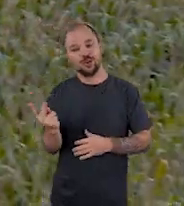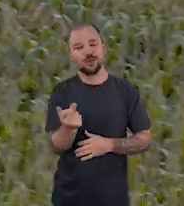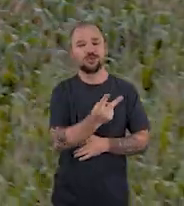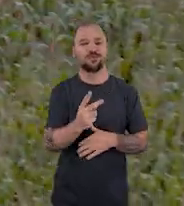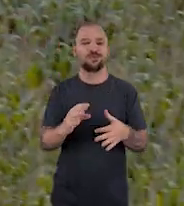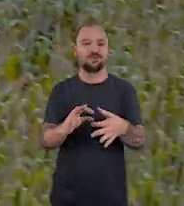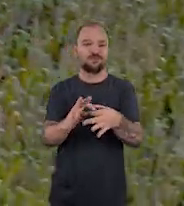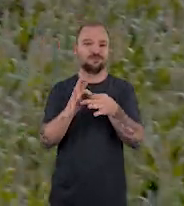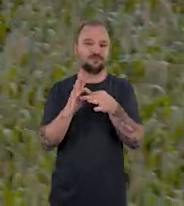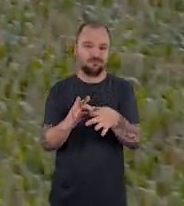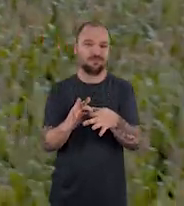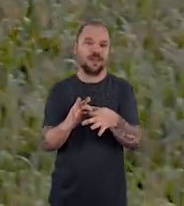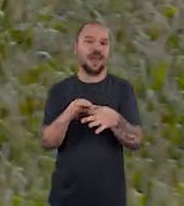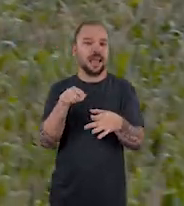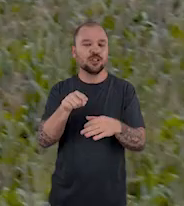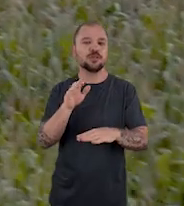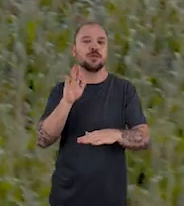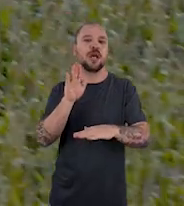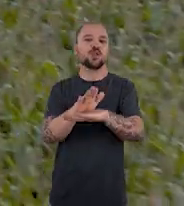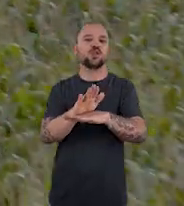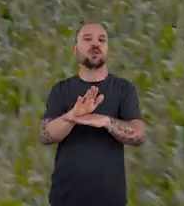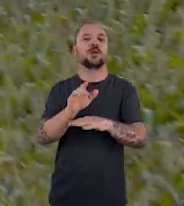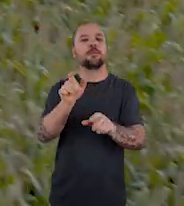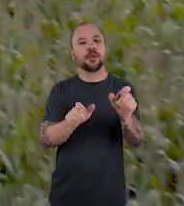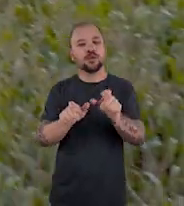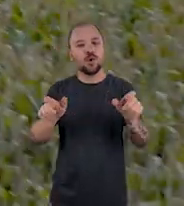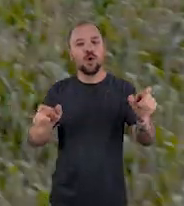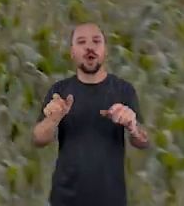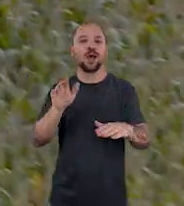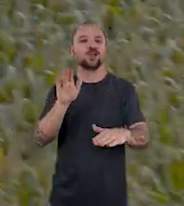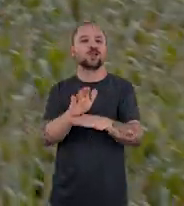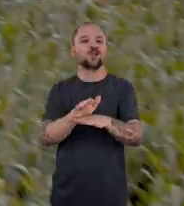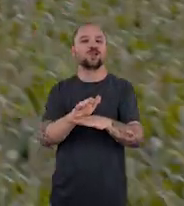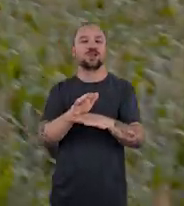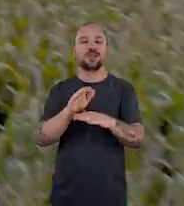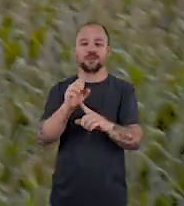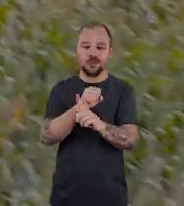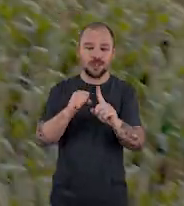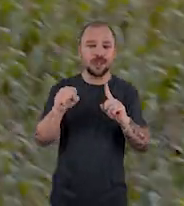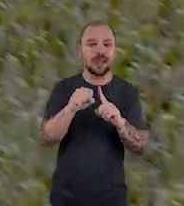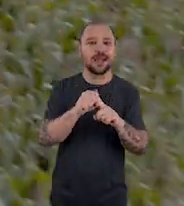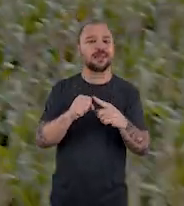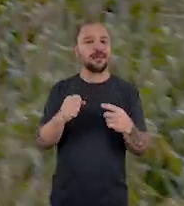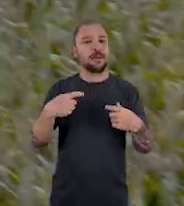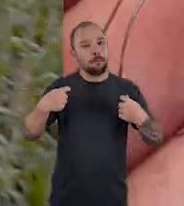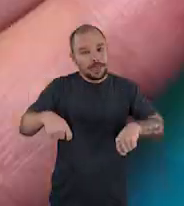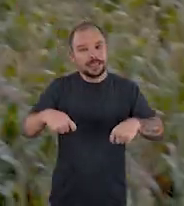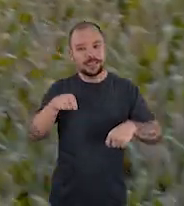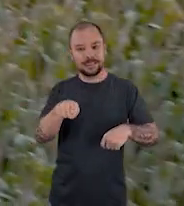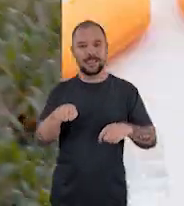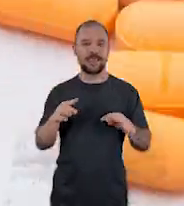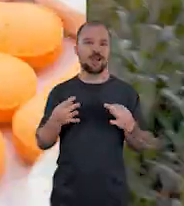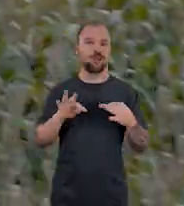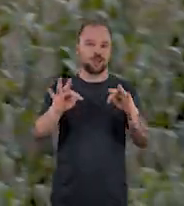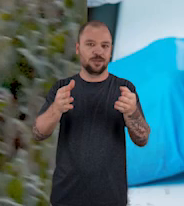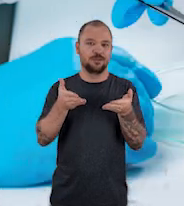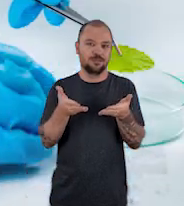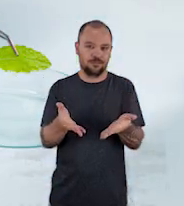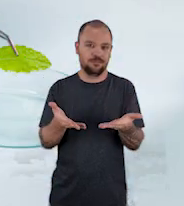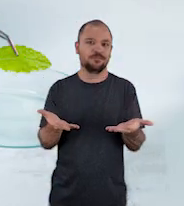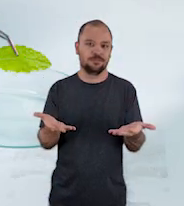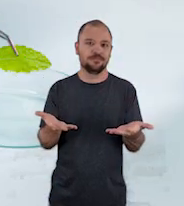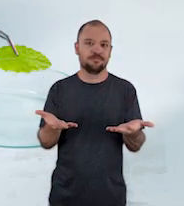essas novidades que permitem um avanço e a melhoria da vida, o bem-estar das pessoas, ele precisa dessa